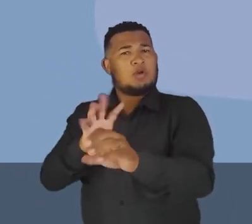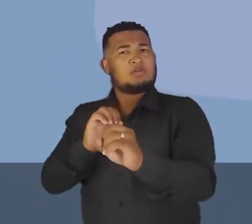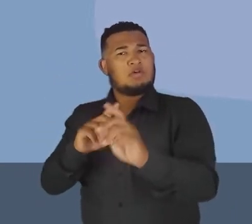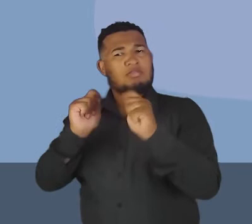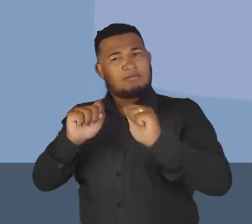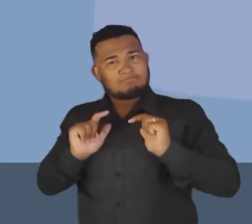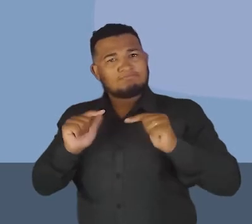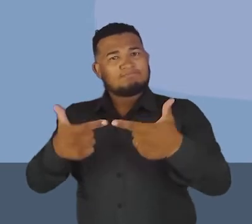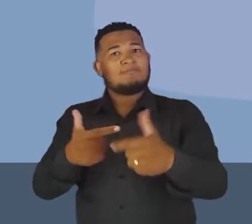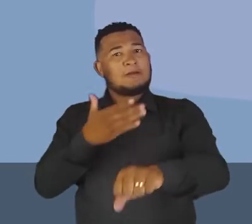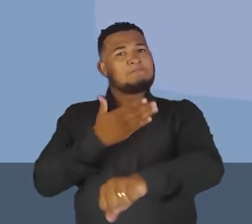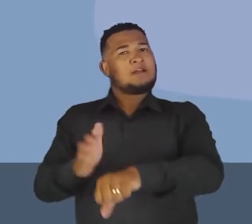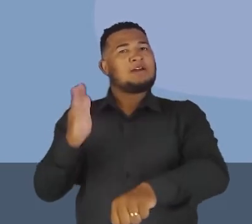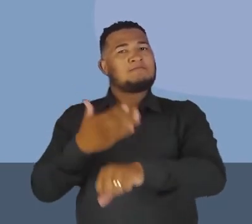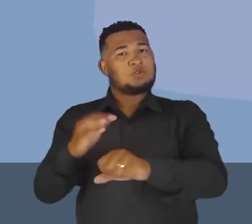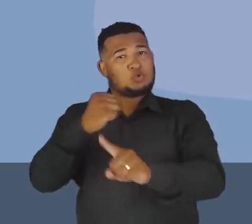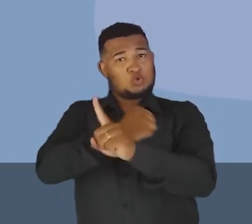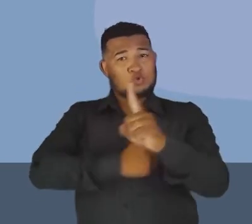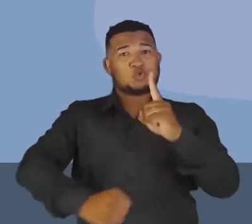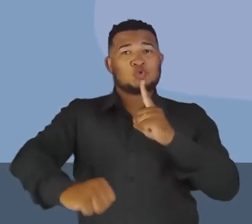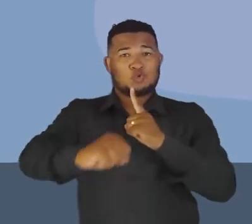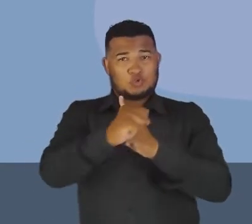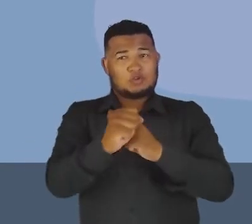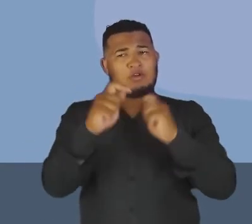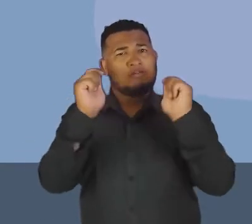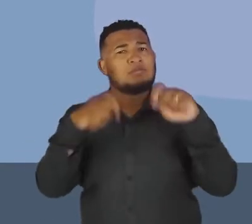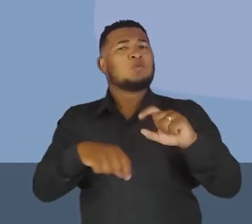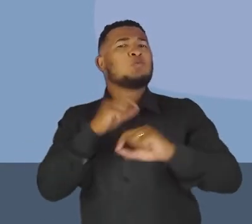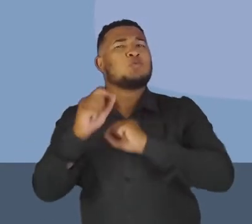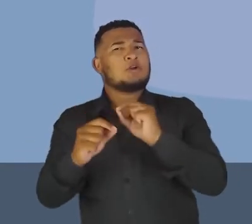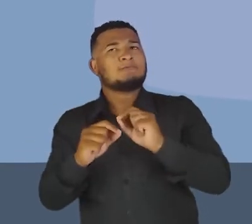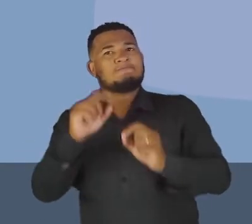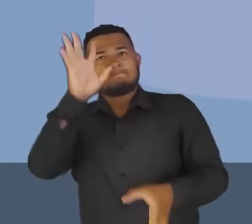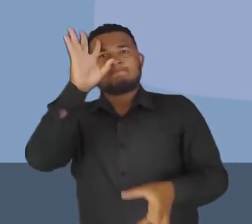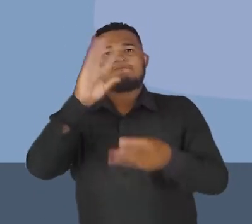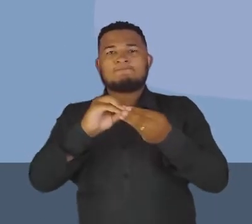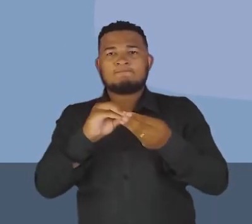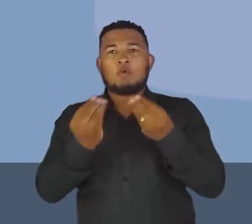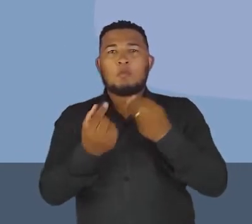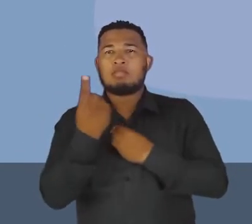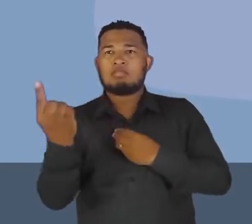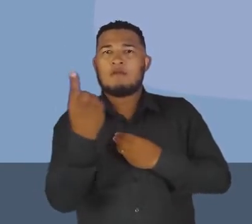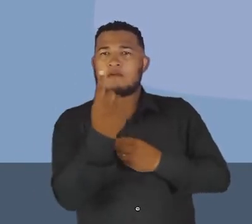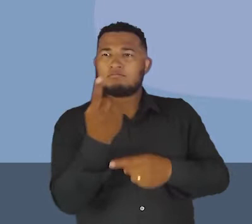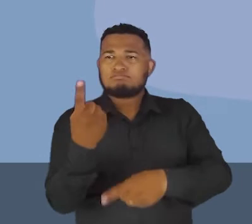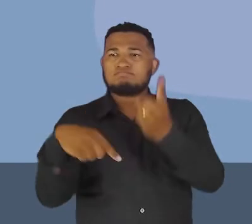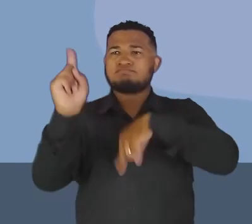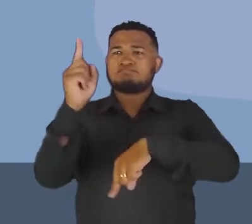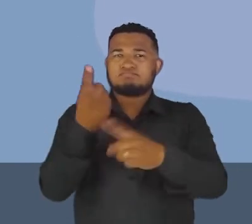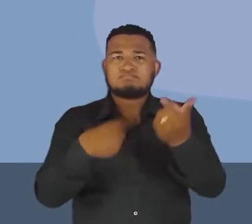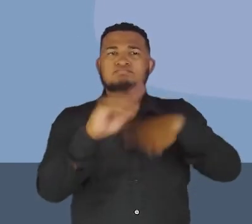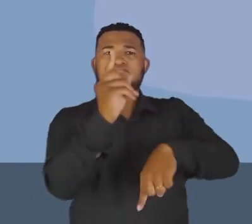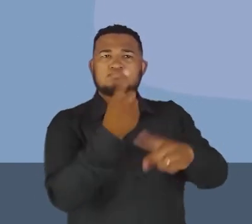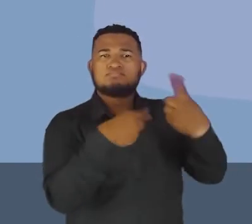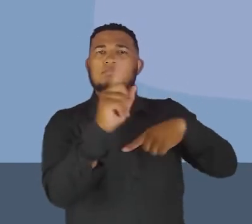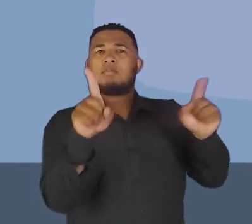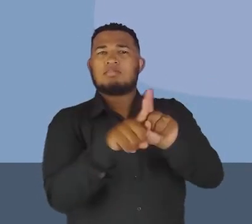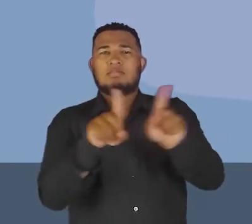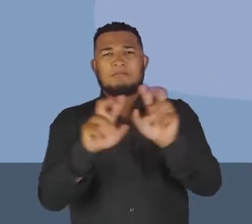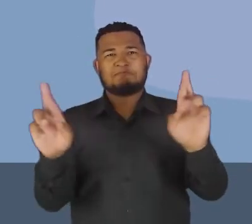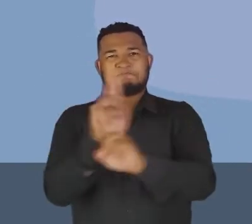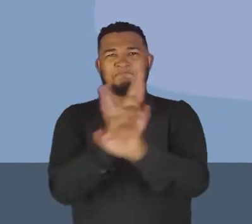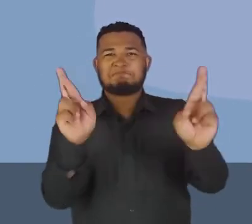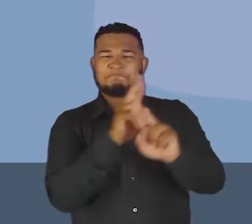intencional de prática social que deve imprimir ao desenvolvimento individual um caráter social em sua relação com a